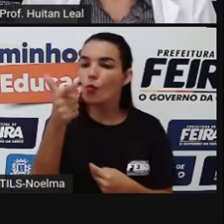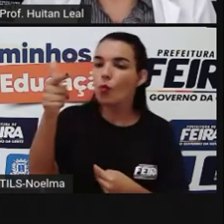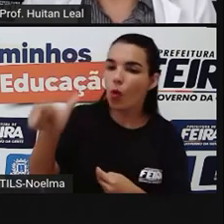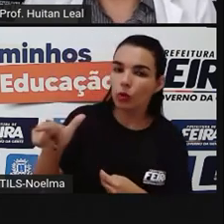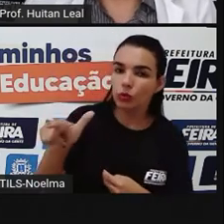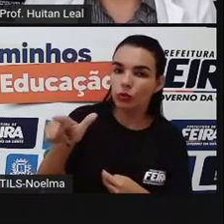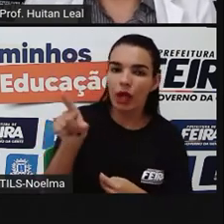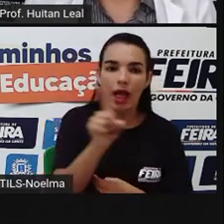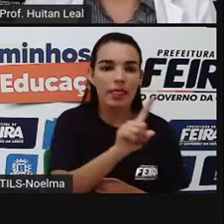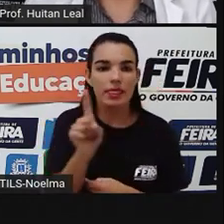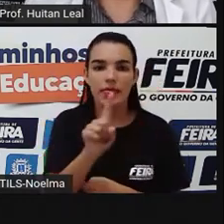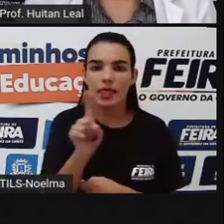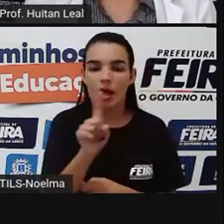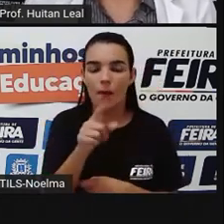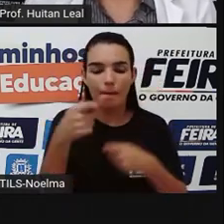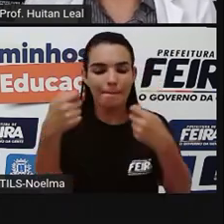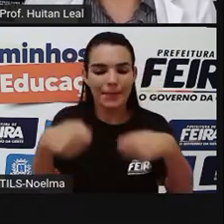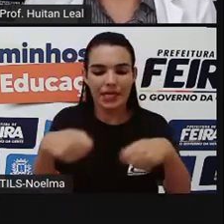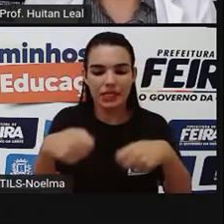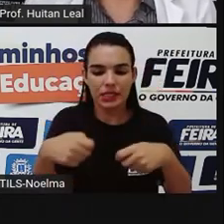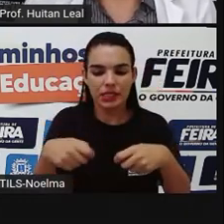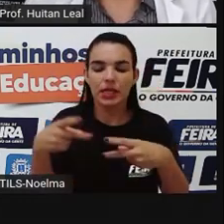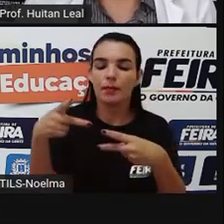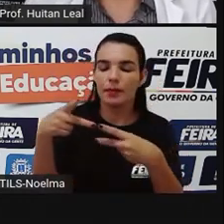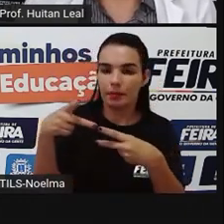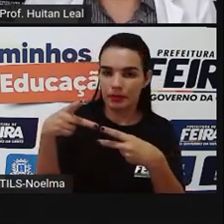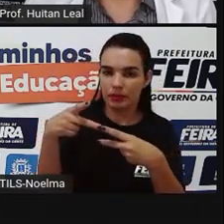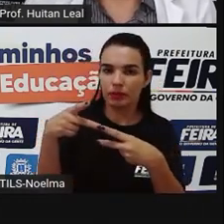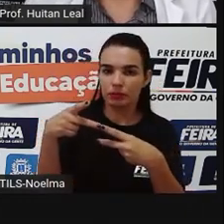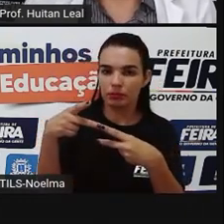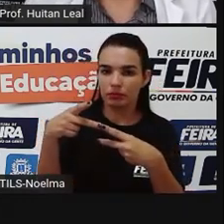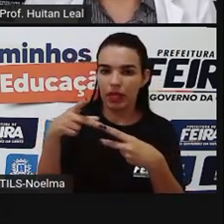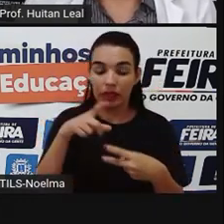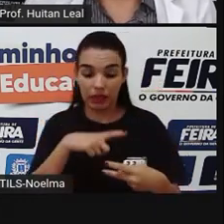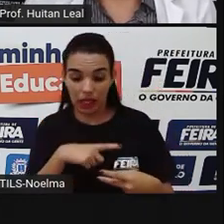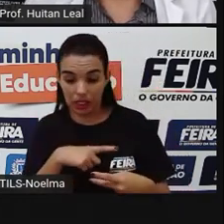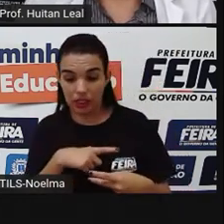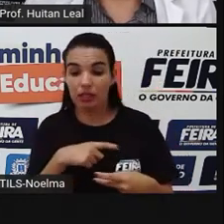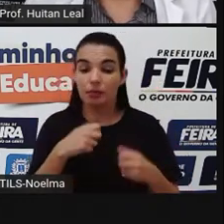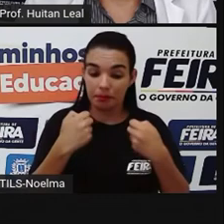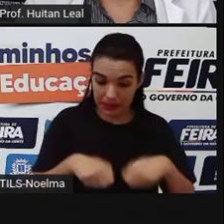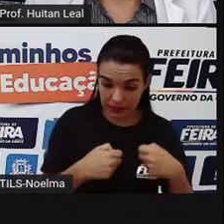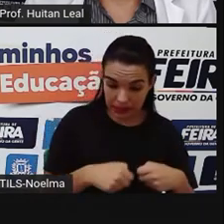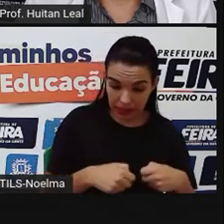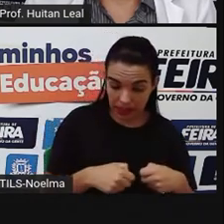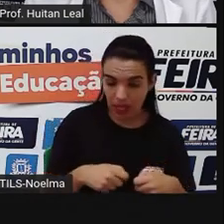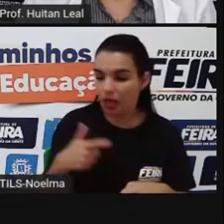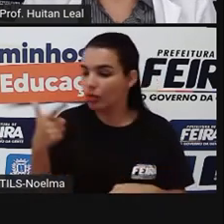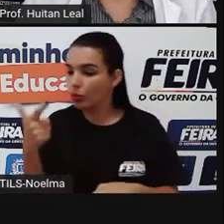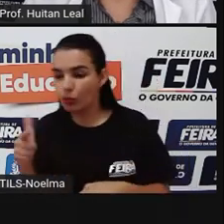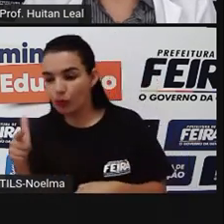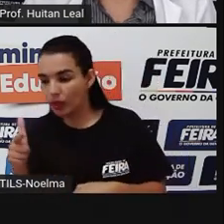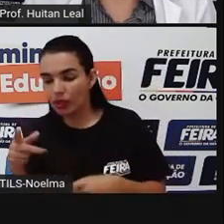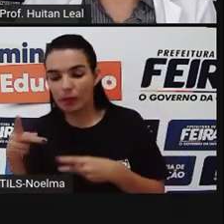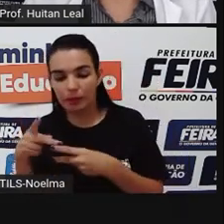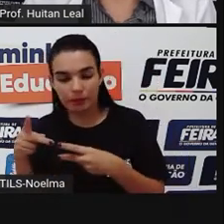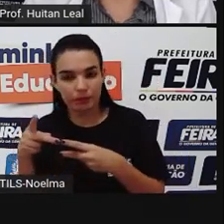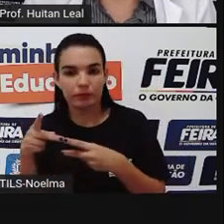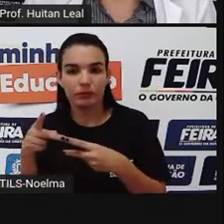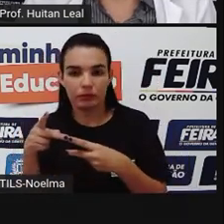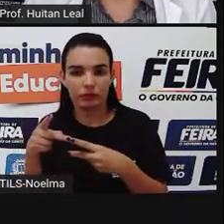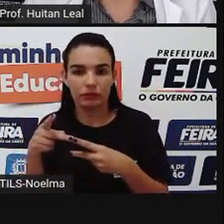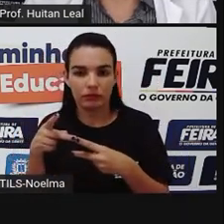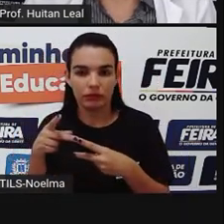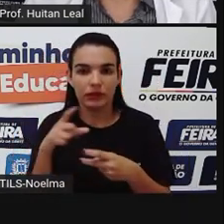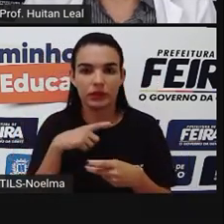para facilitar o entendimento. A ONG doou brinquedos para o orfanato da cidade. Vejam que